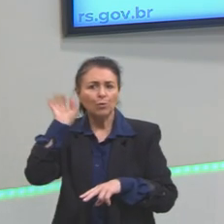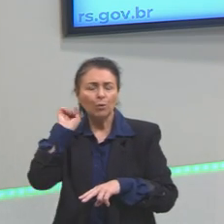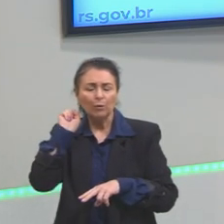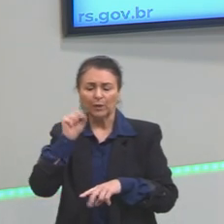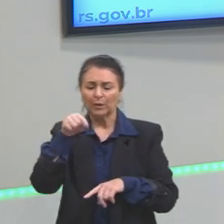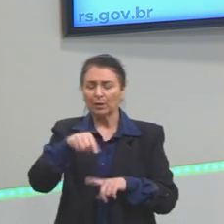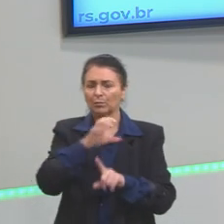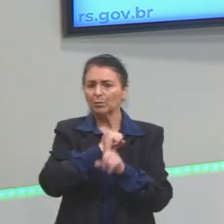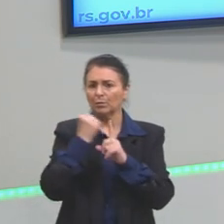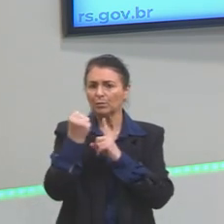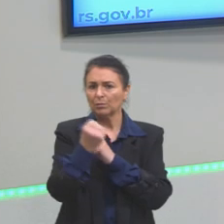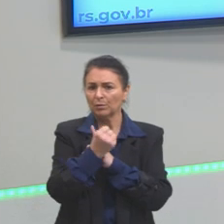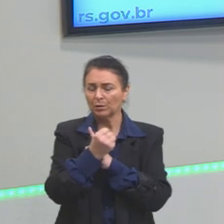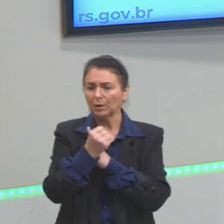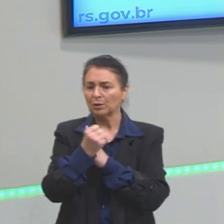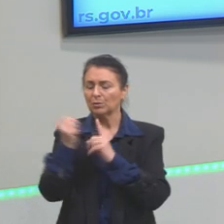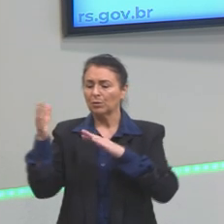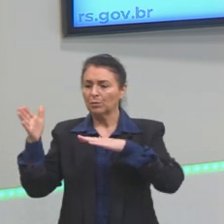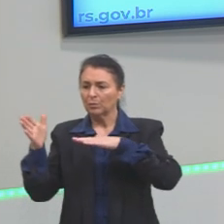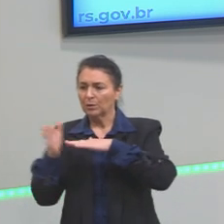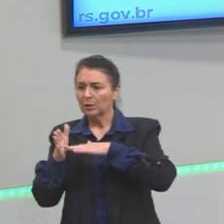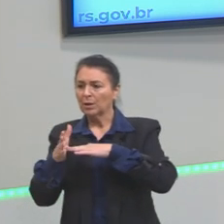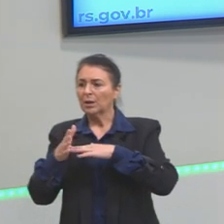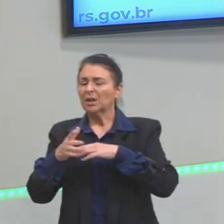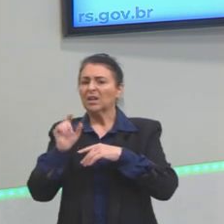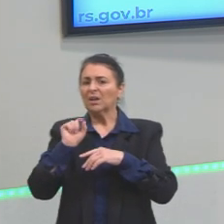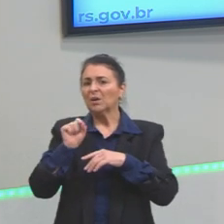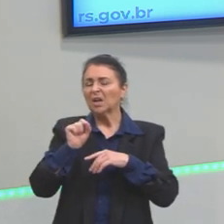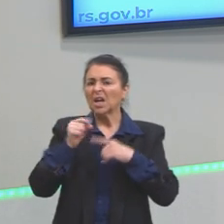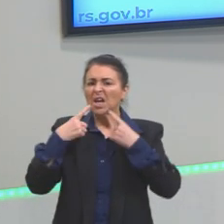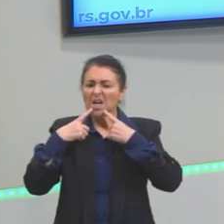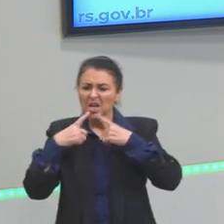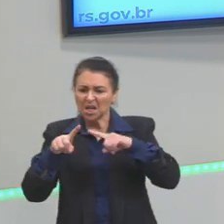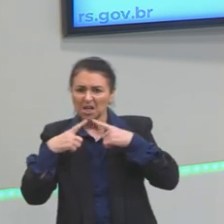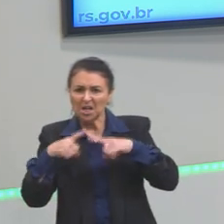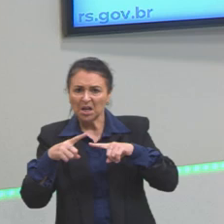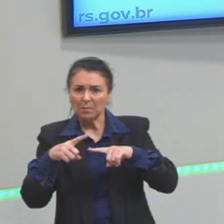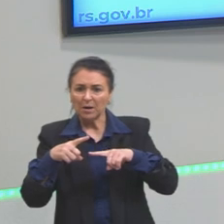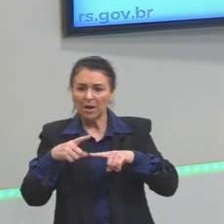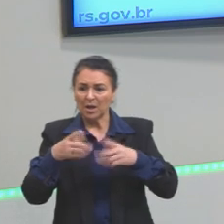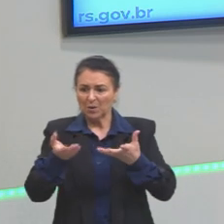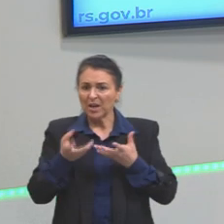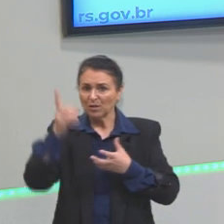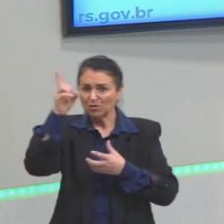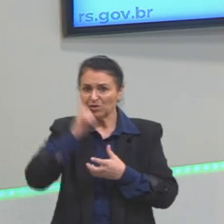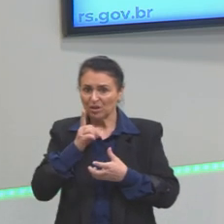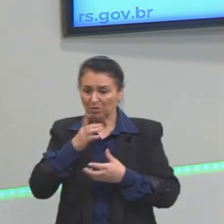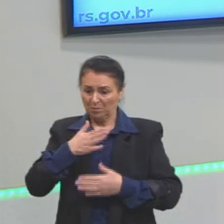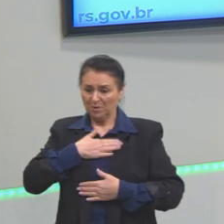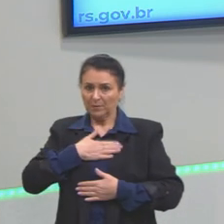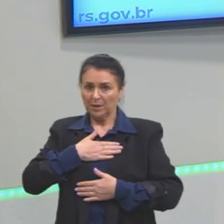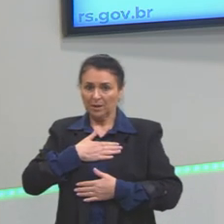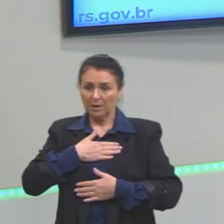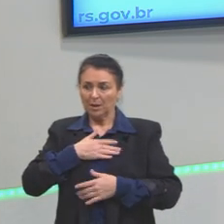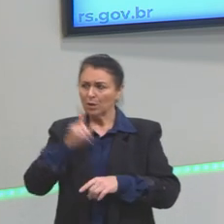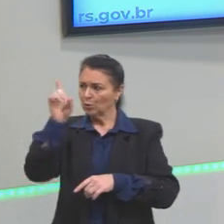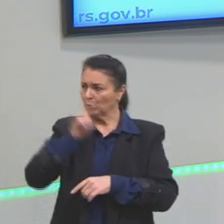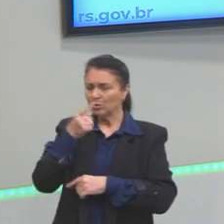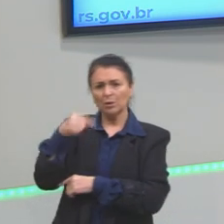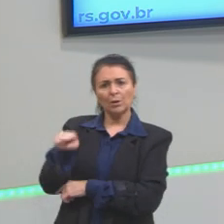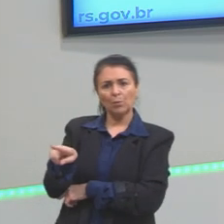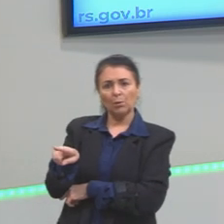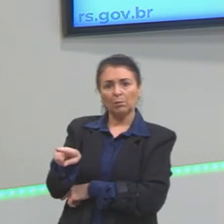sociedade contemporânea, as reclamações. Eu quero o direito para mim, mas quando o direito para o outro, aí